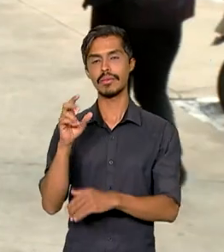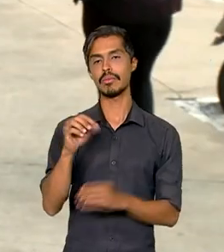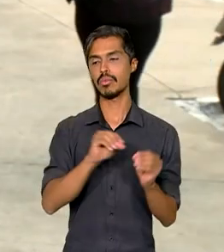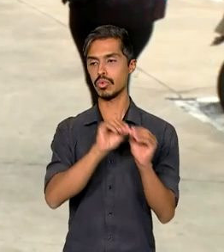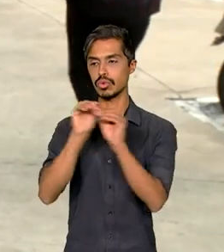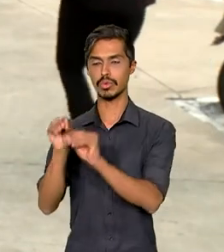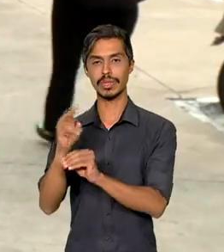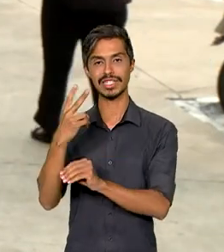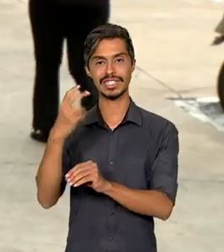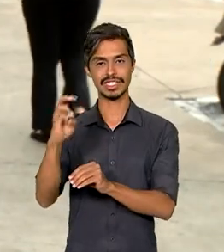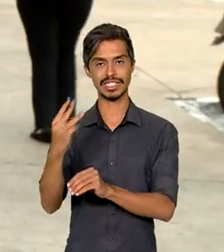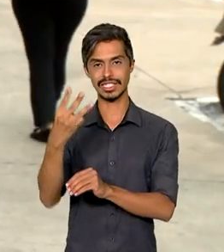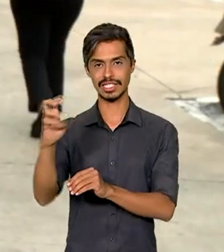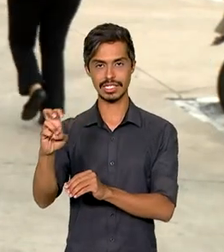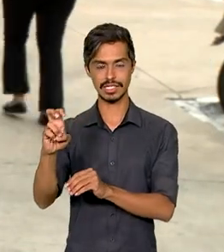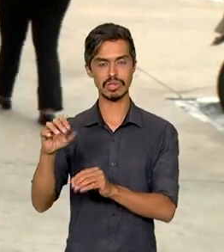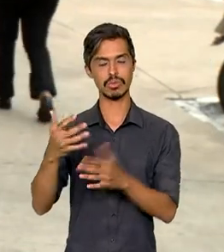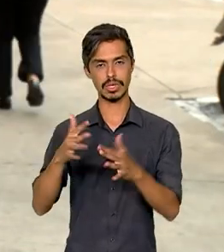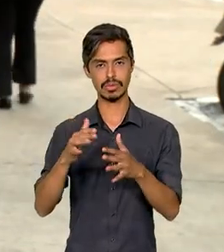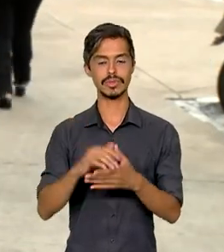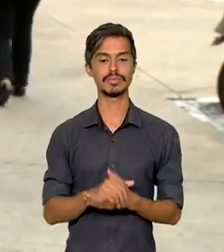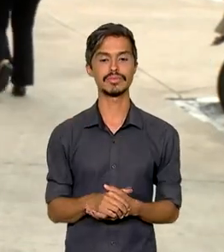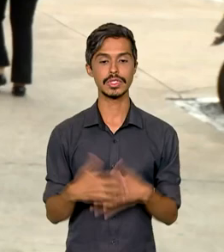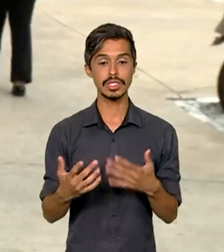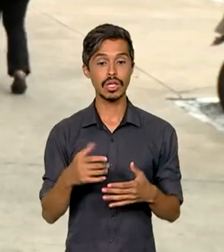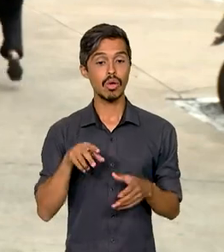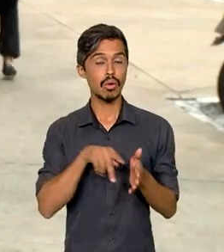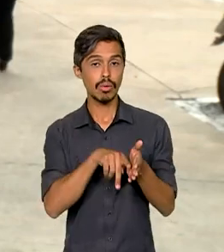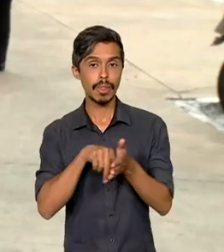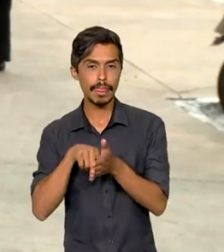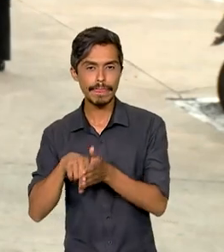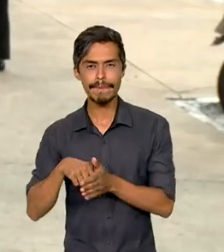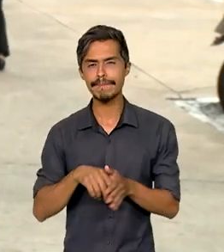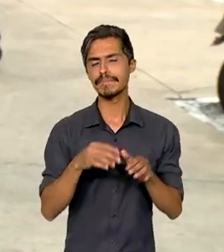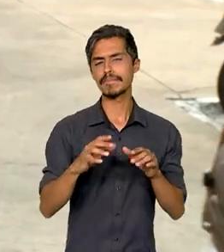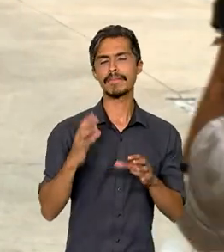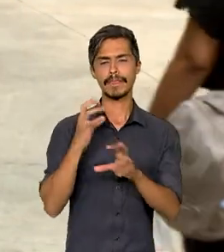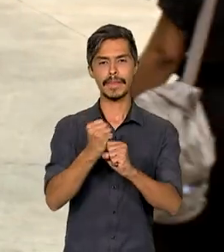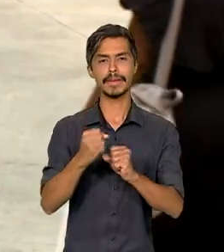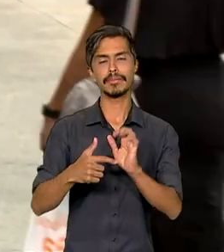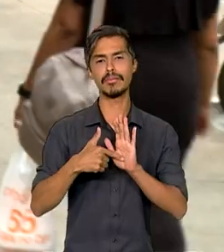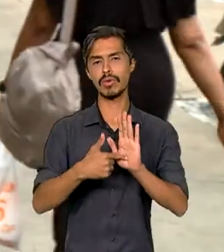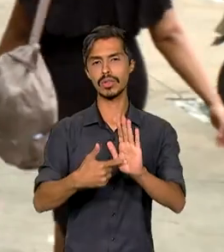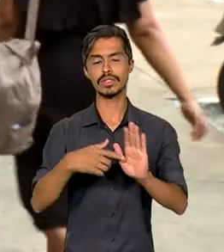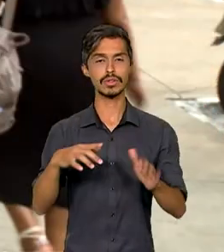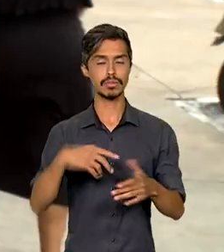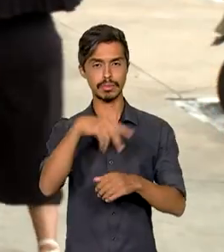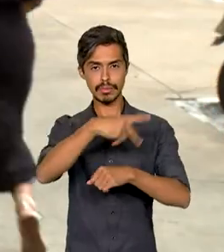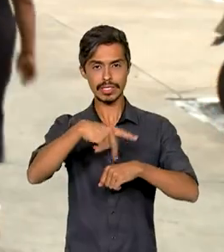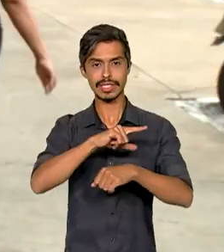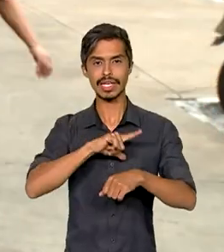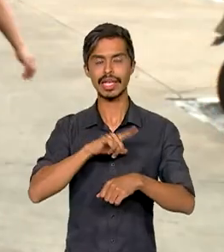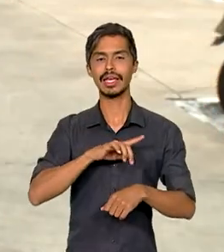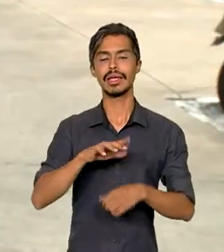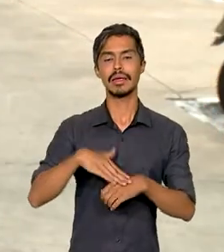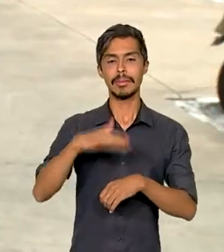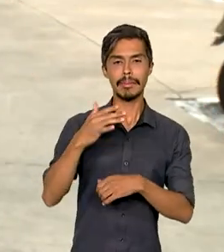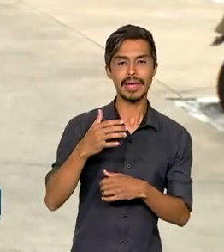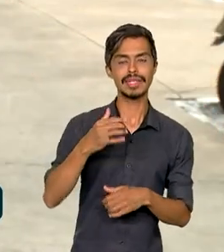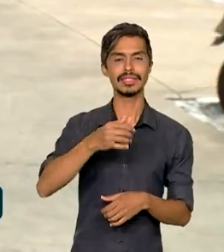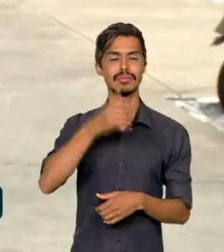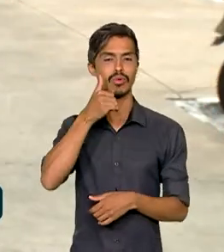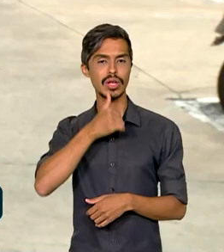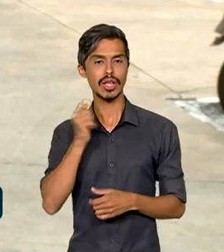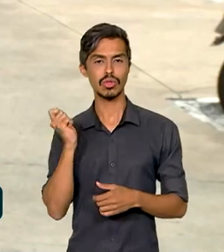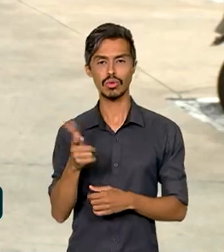Ainda de acordo com o Censo 2022, o país tem 6 milhões de mulheres a mais do que homens.